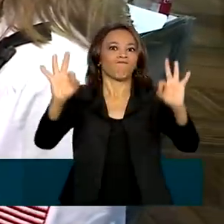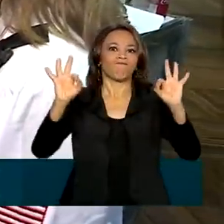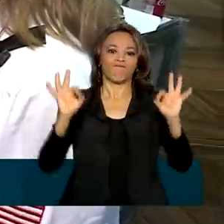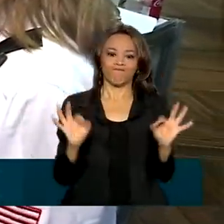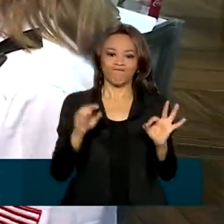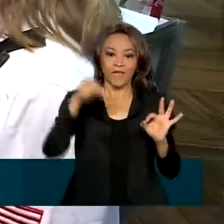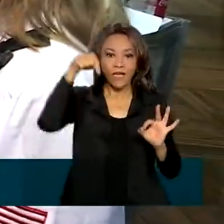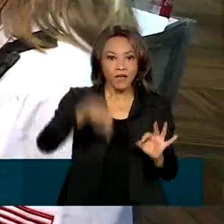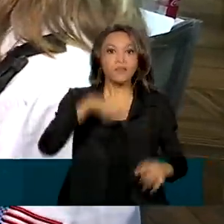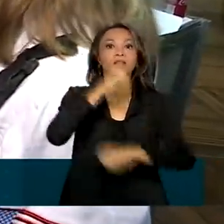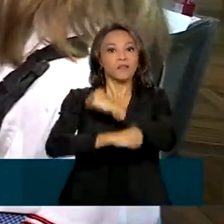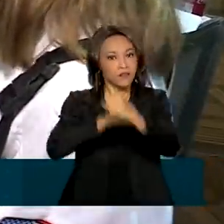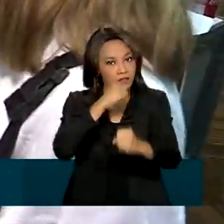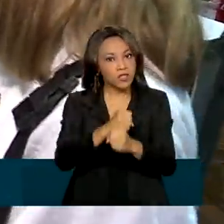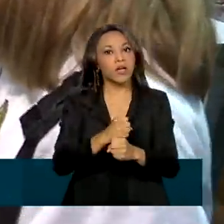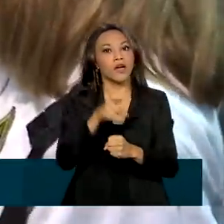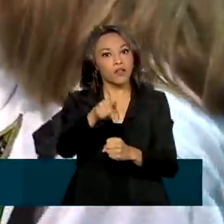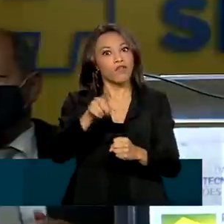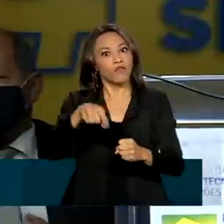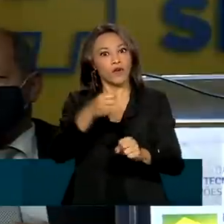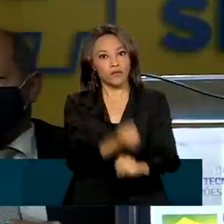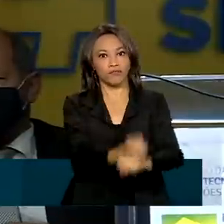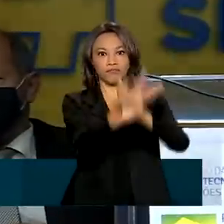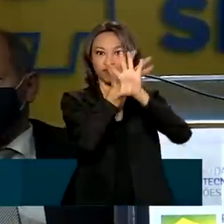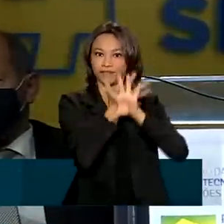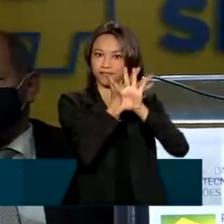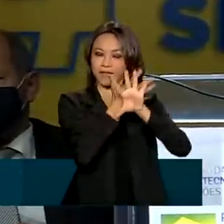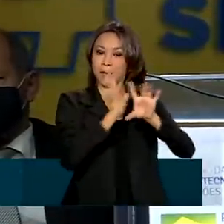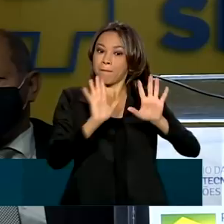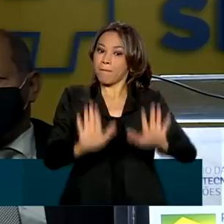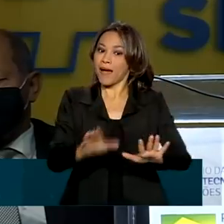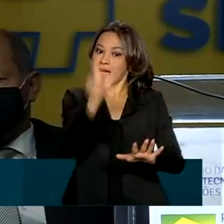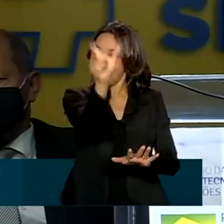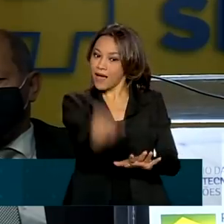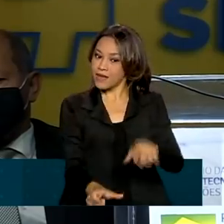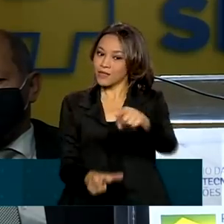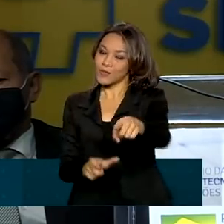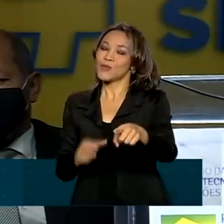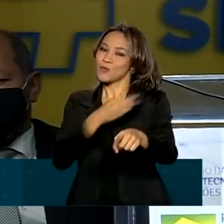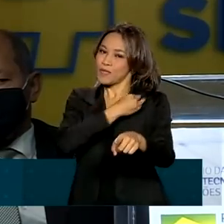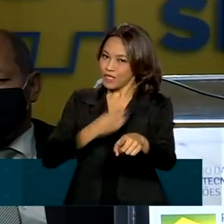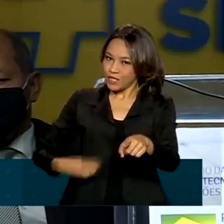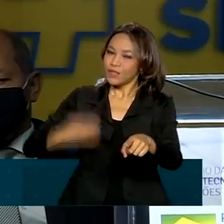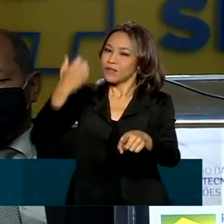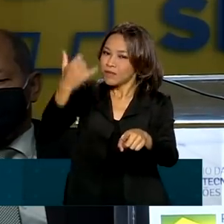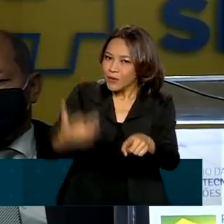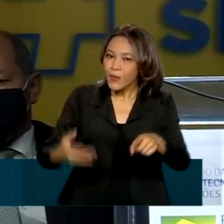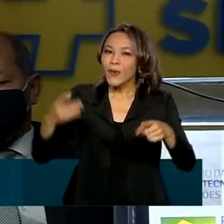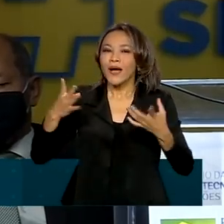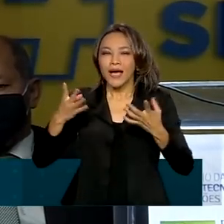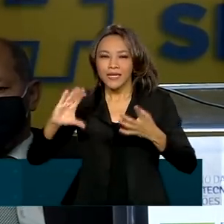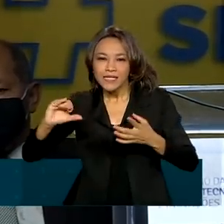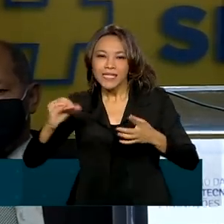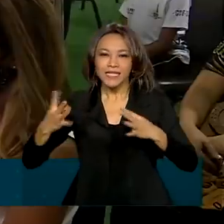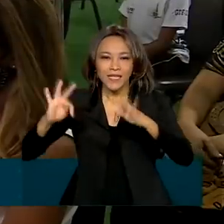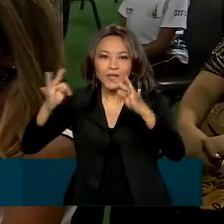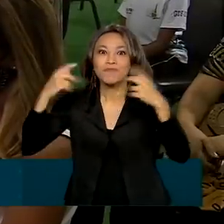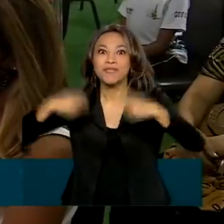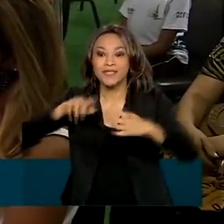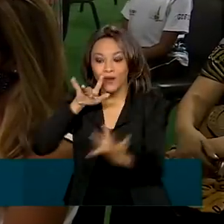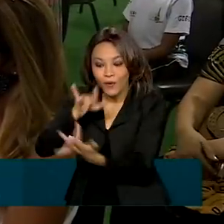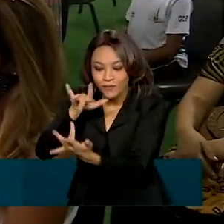ano, uma parte do evento foi virtual, mas para o ministro astronauta, a ciência exige contato.